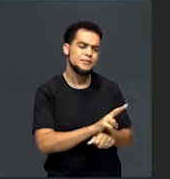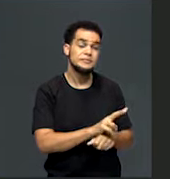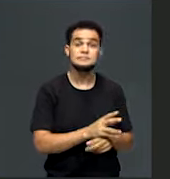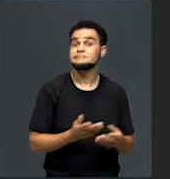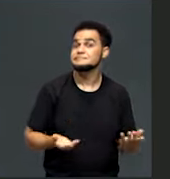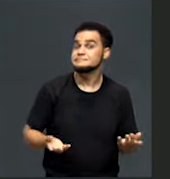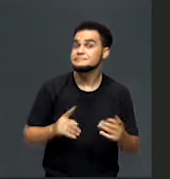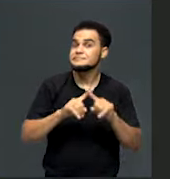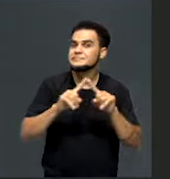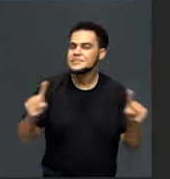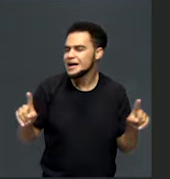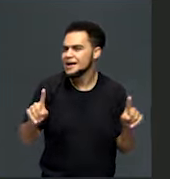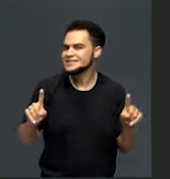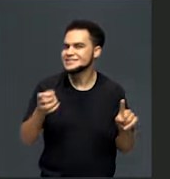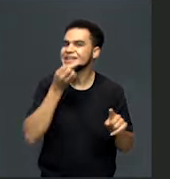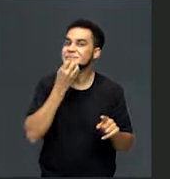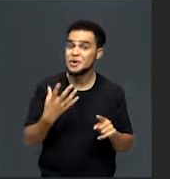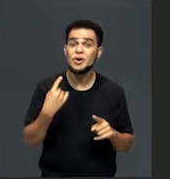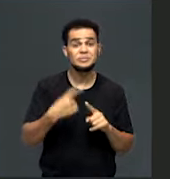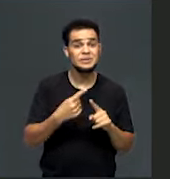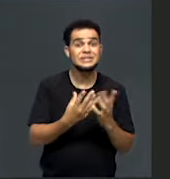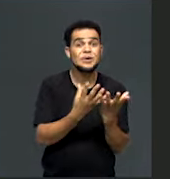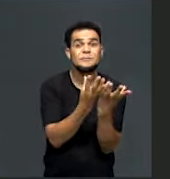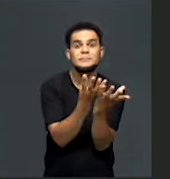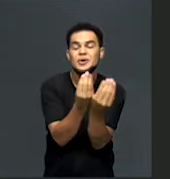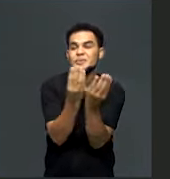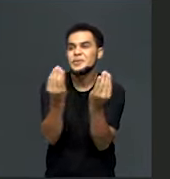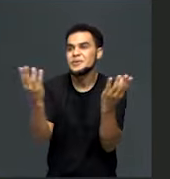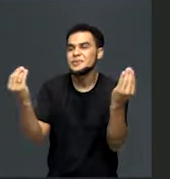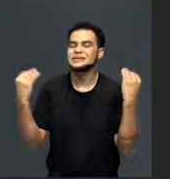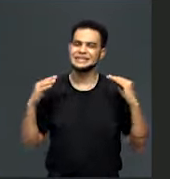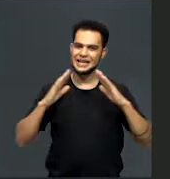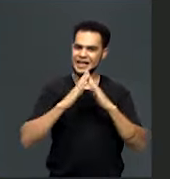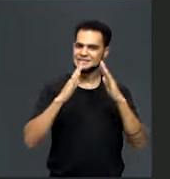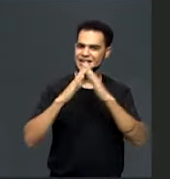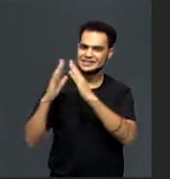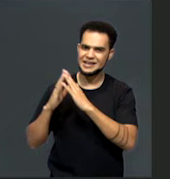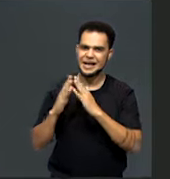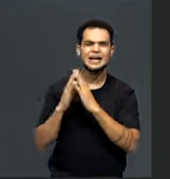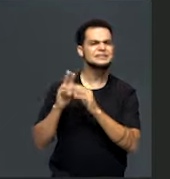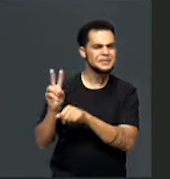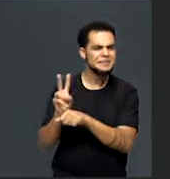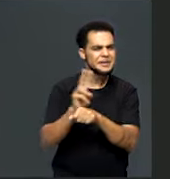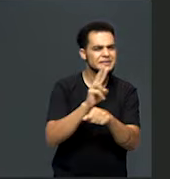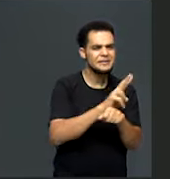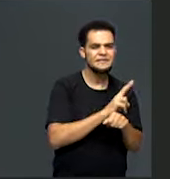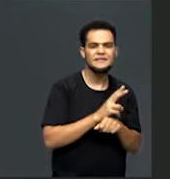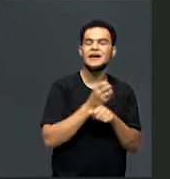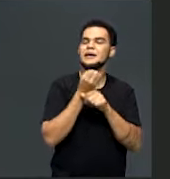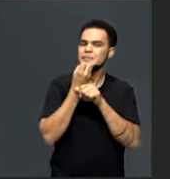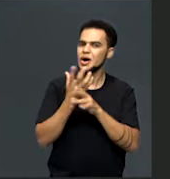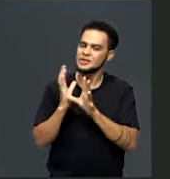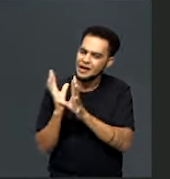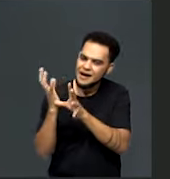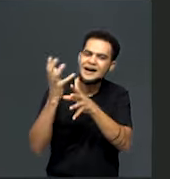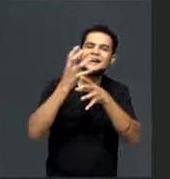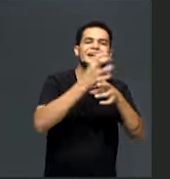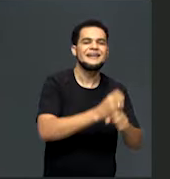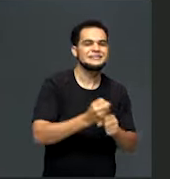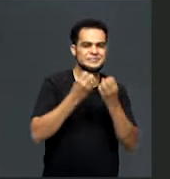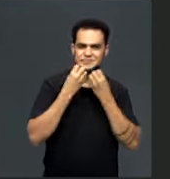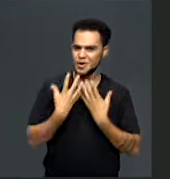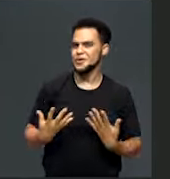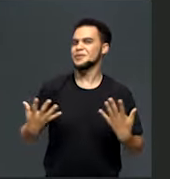Adianta que são muitas e muitas casas preservando. Nós vamos conseguir preservar uma boa quantidade de